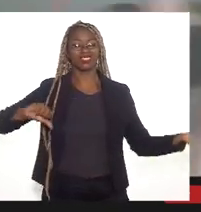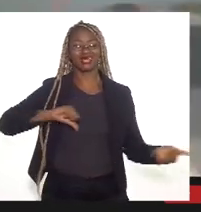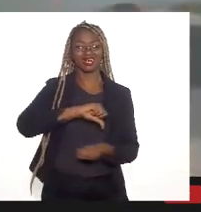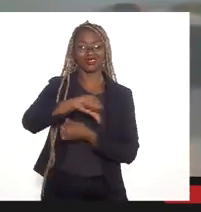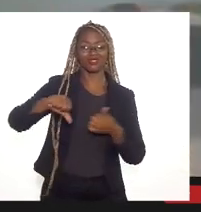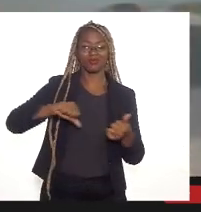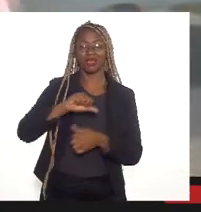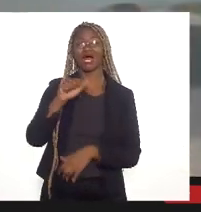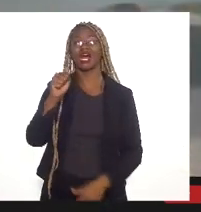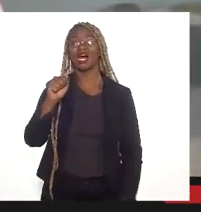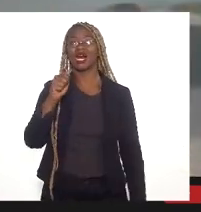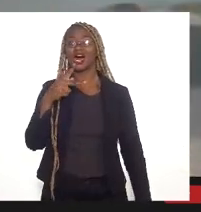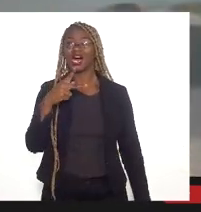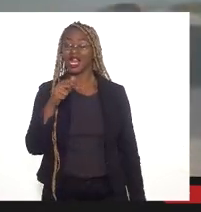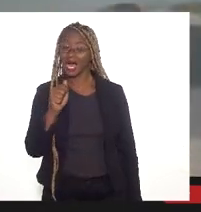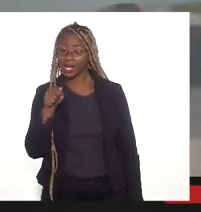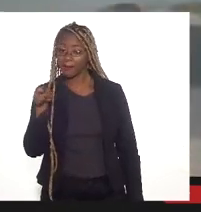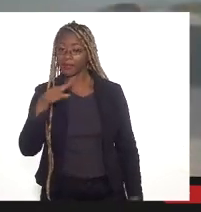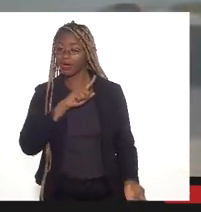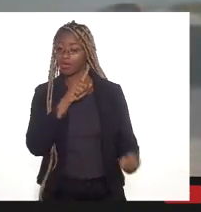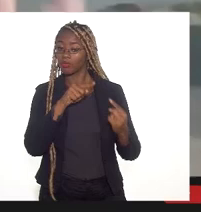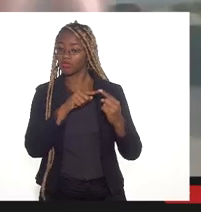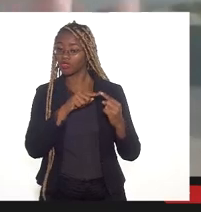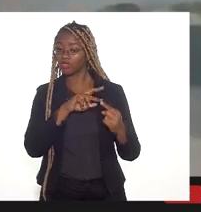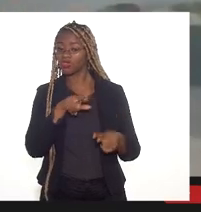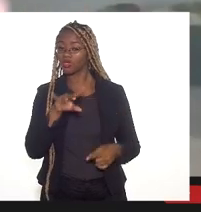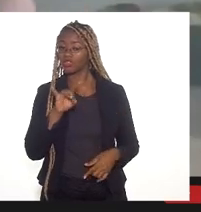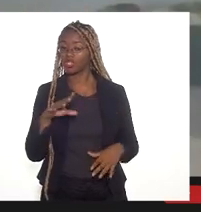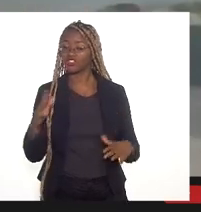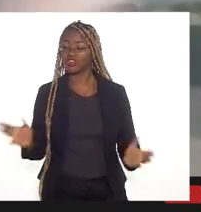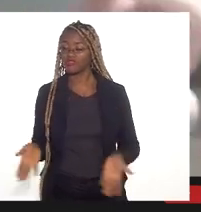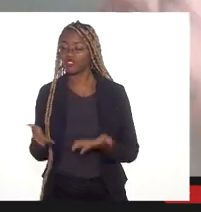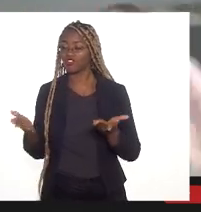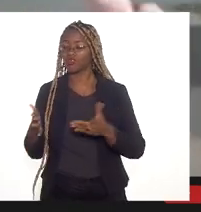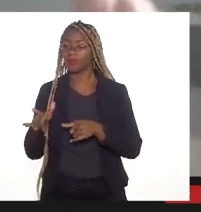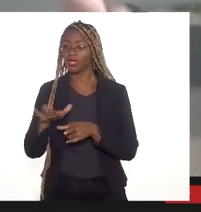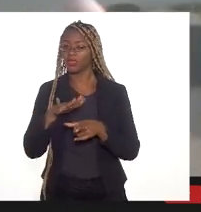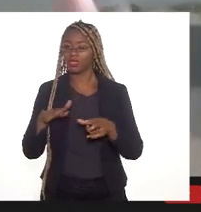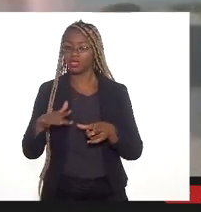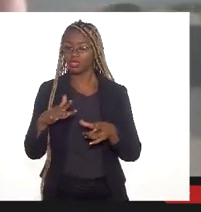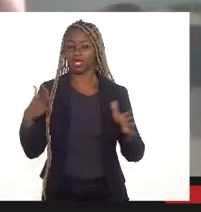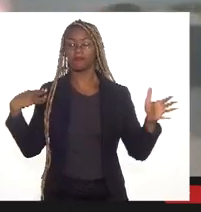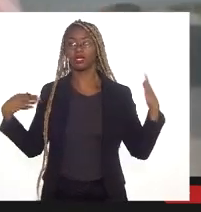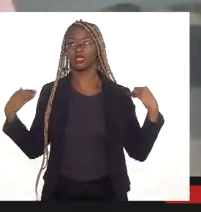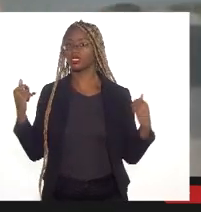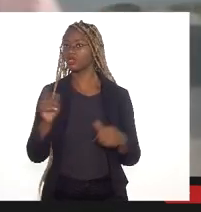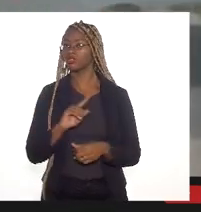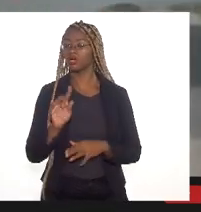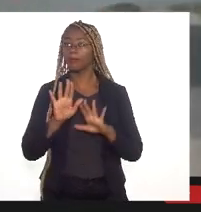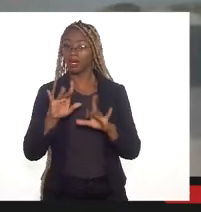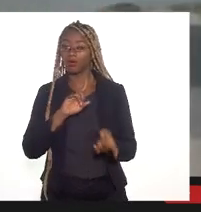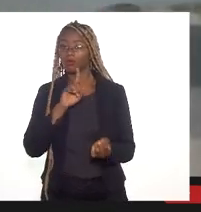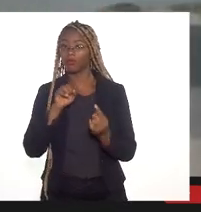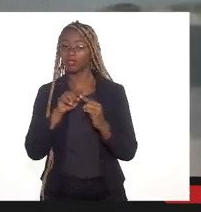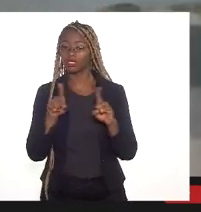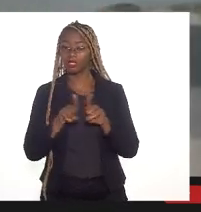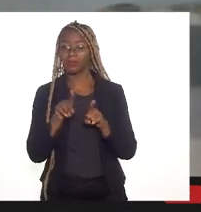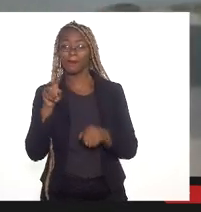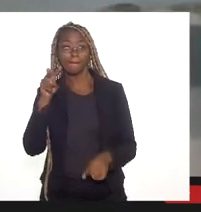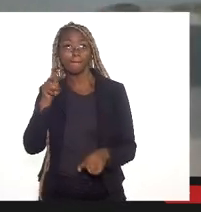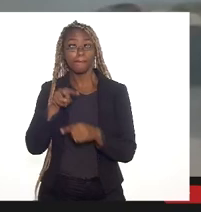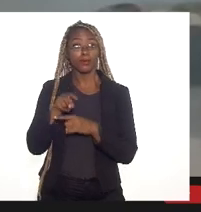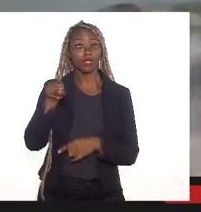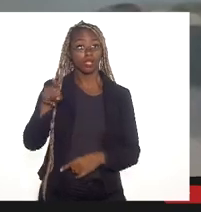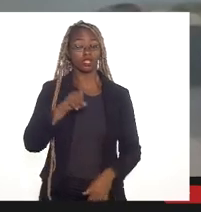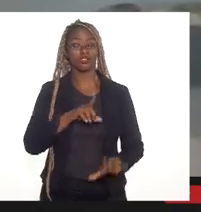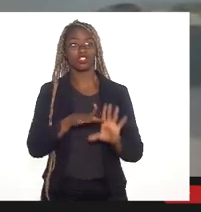numa APA com o objetivo não só ecológico de valorização ambiental e de lazer da população, mas com o objetivo de proteger do